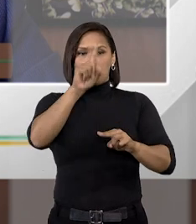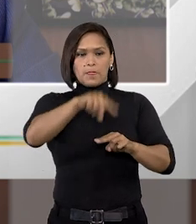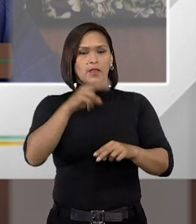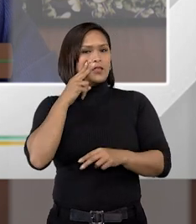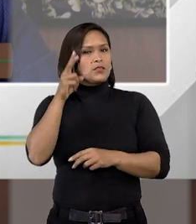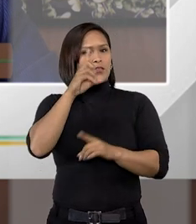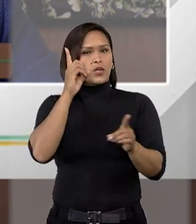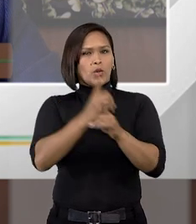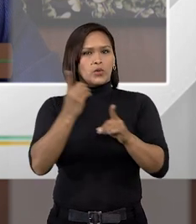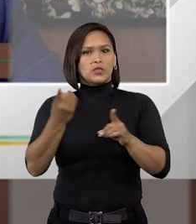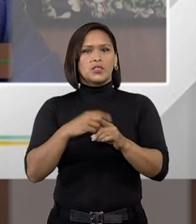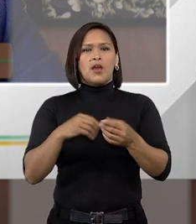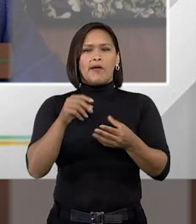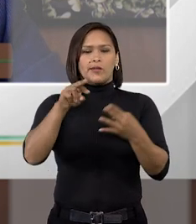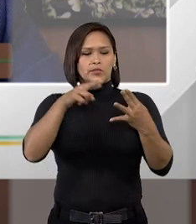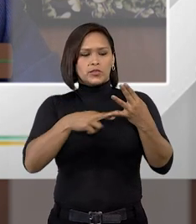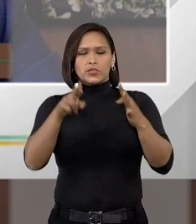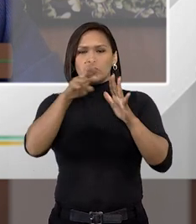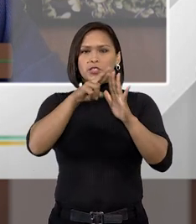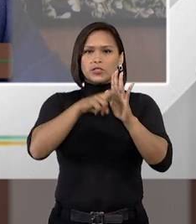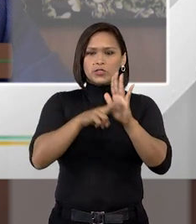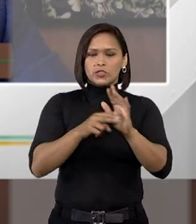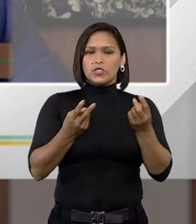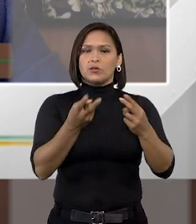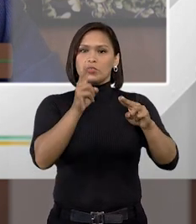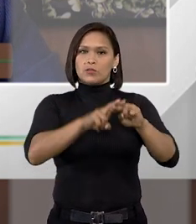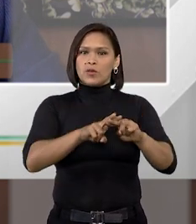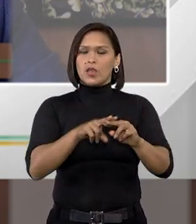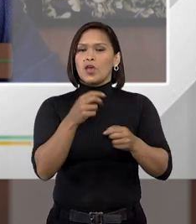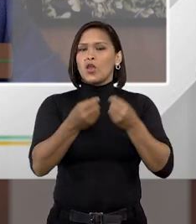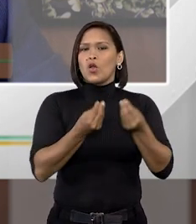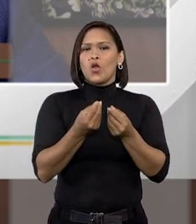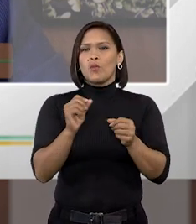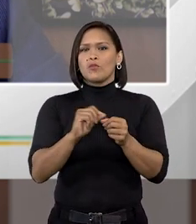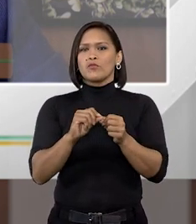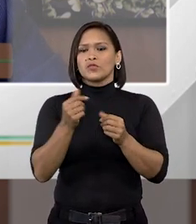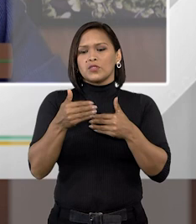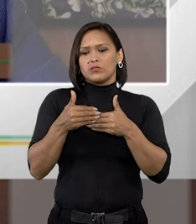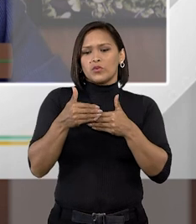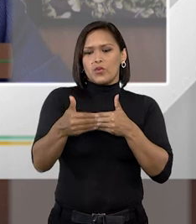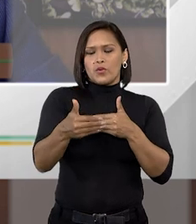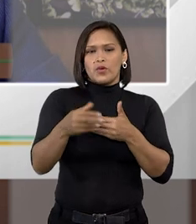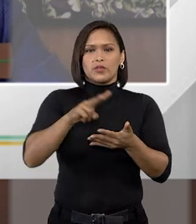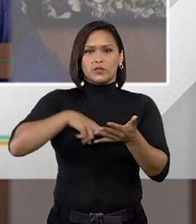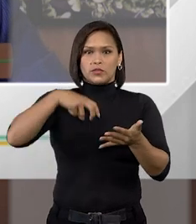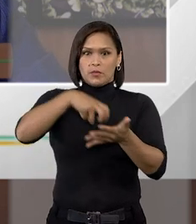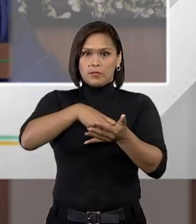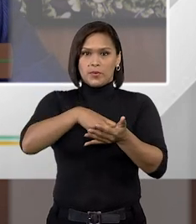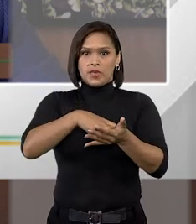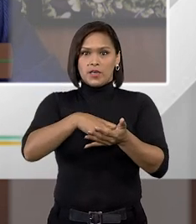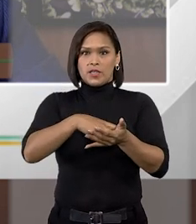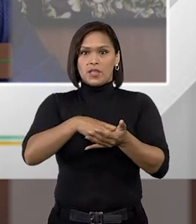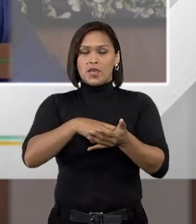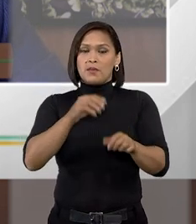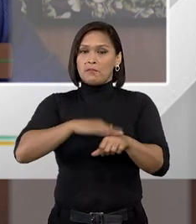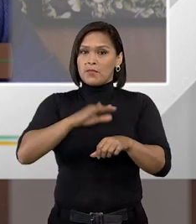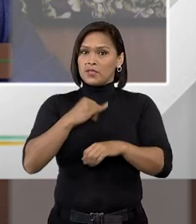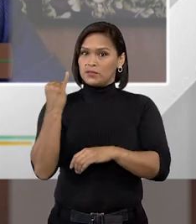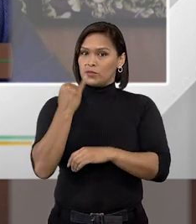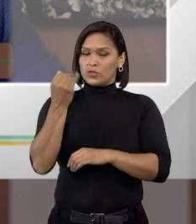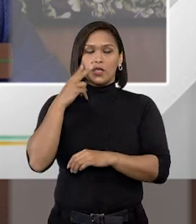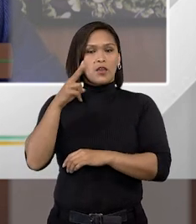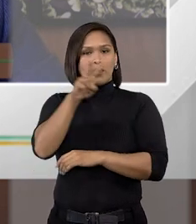você vai encontrar os regimes, o estabelecimento, o que se deve fazer durante o cumprimento da pena, e, sobretudo,